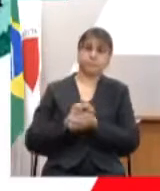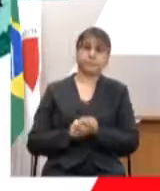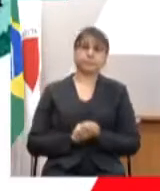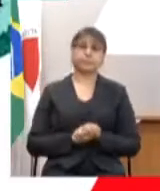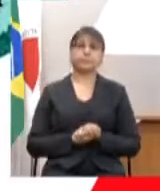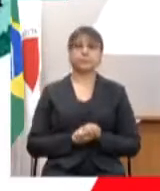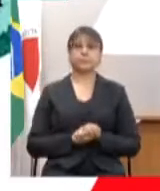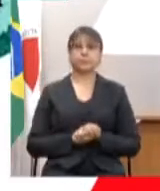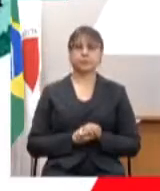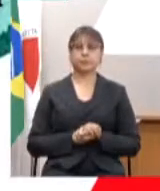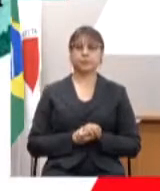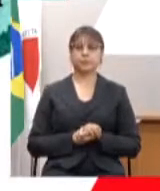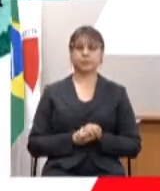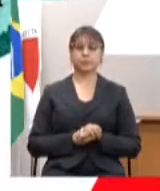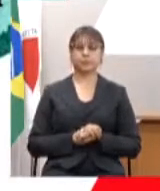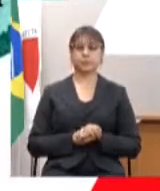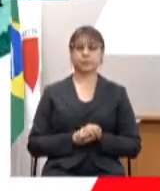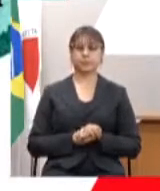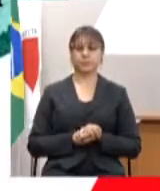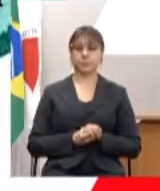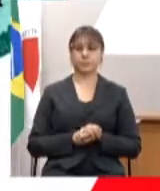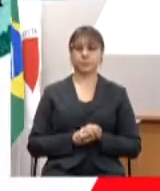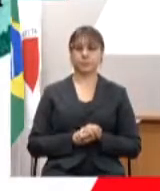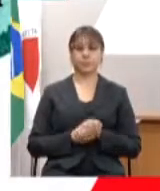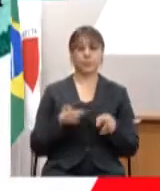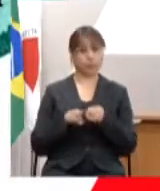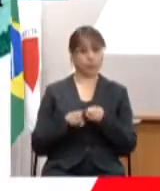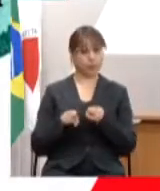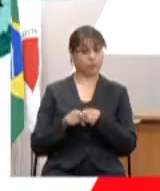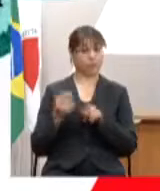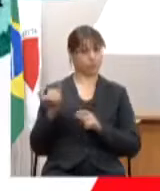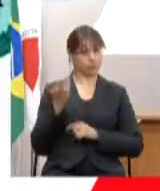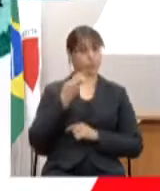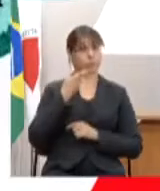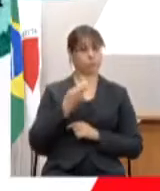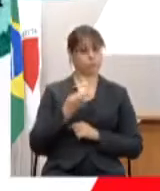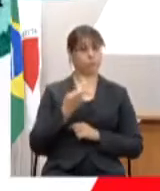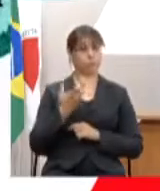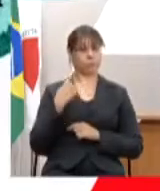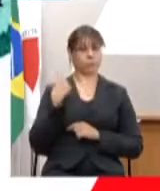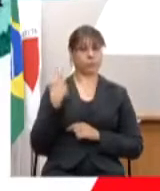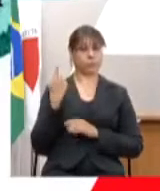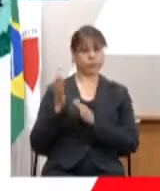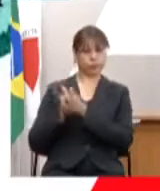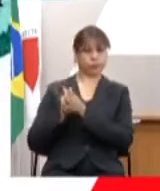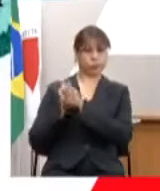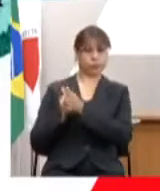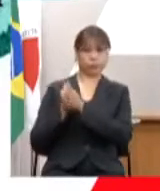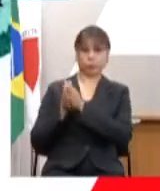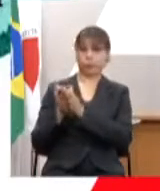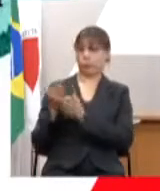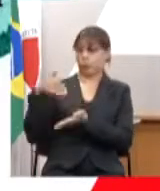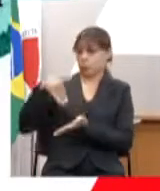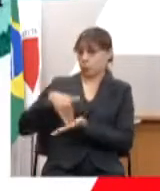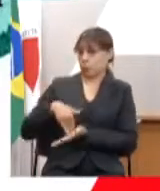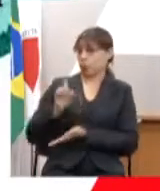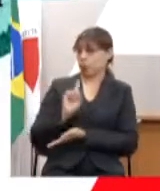de Minas. Importante dizer aí, deputado, que Jequitinhonha não está em último lugar, não.